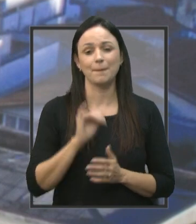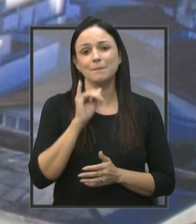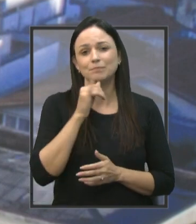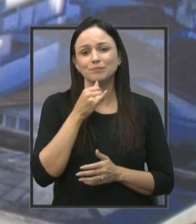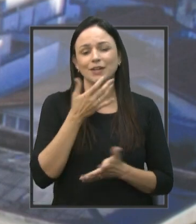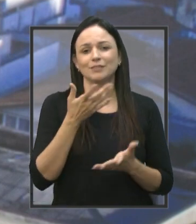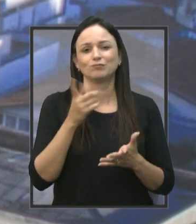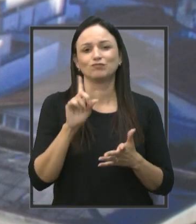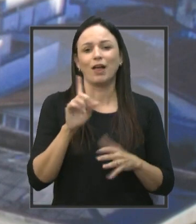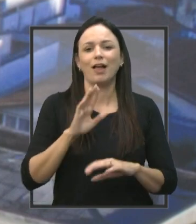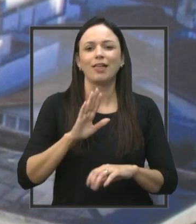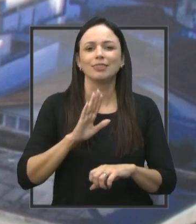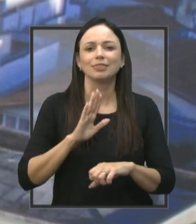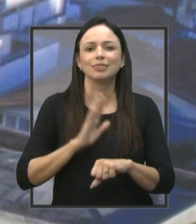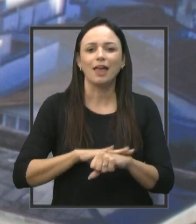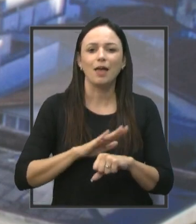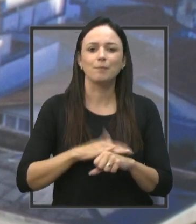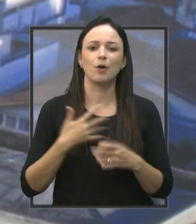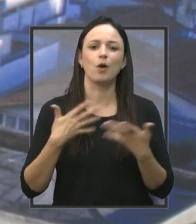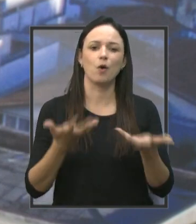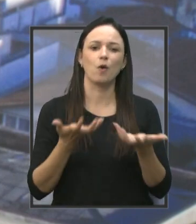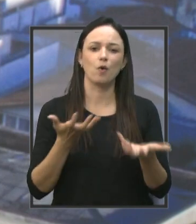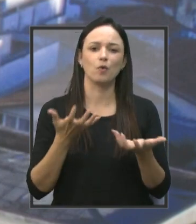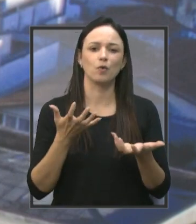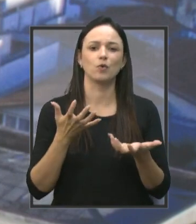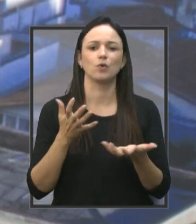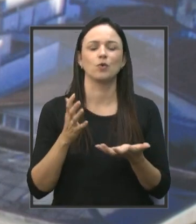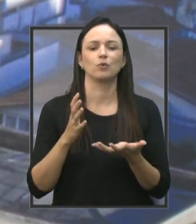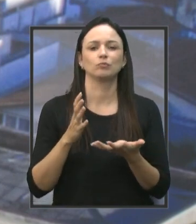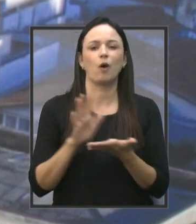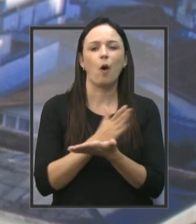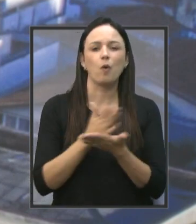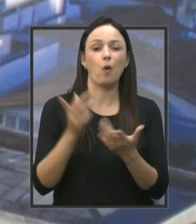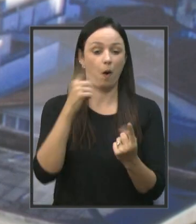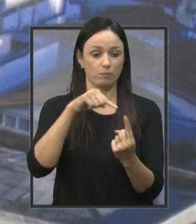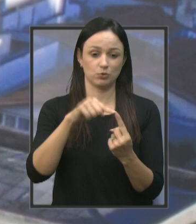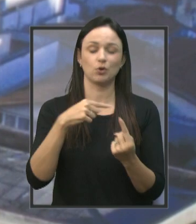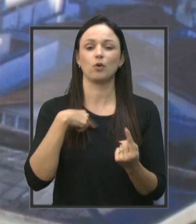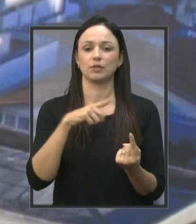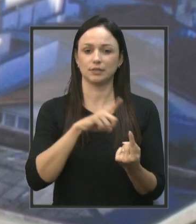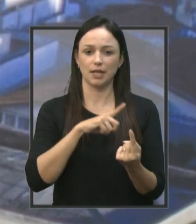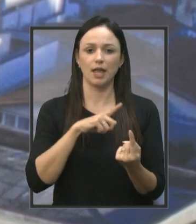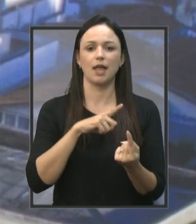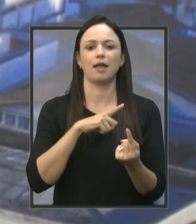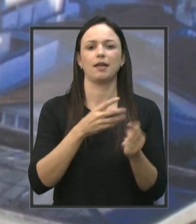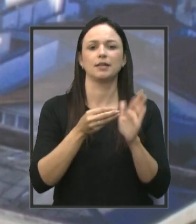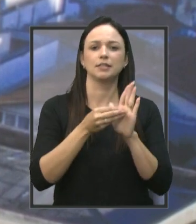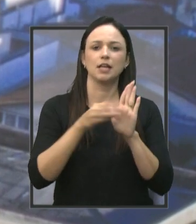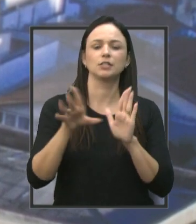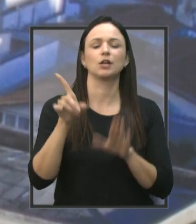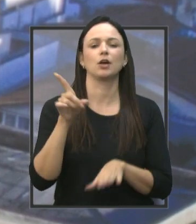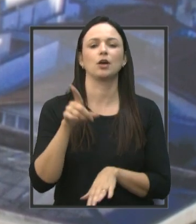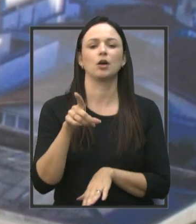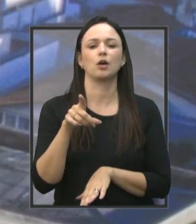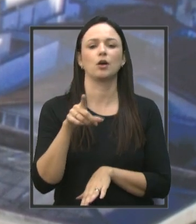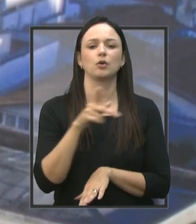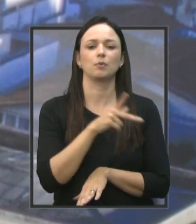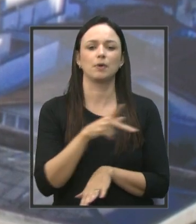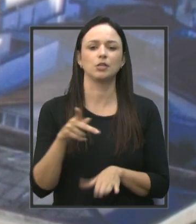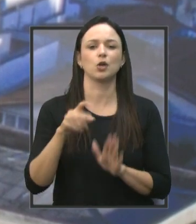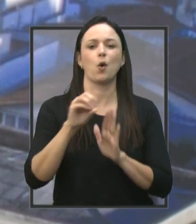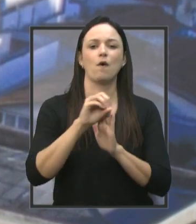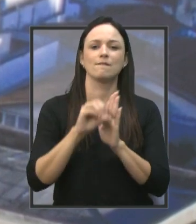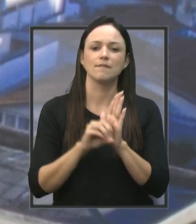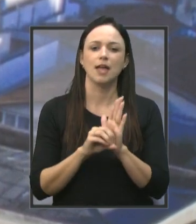Eu gostaria de implantar alguns objetivos que eu tenho através de indicação ao presidente da Câmara, ofício,